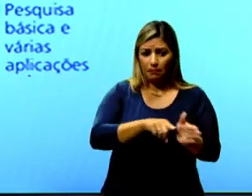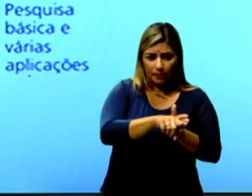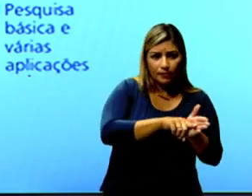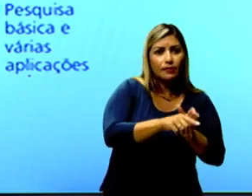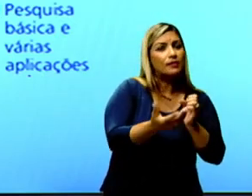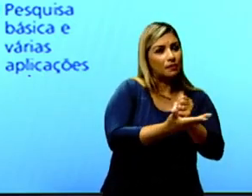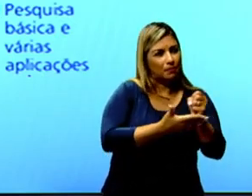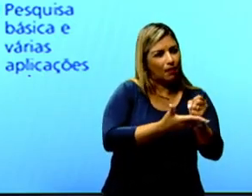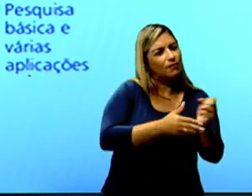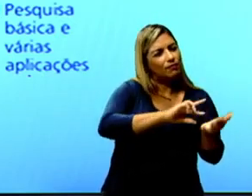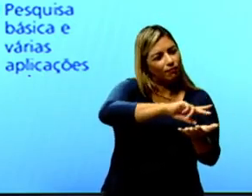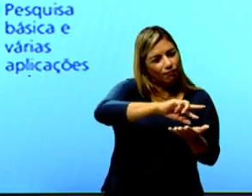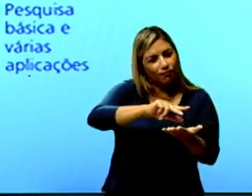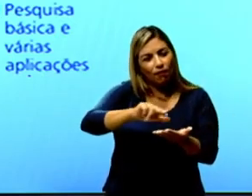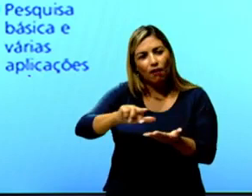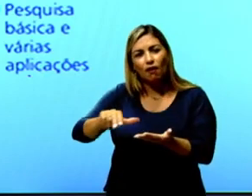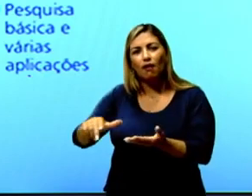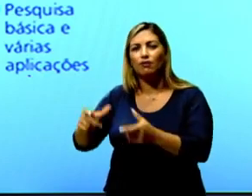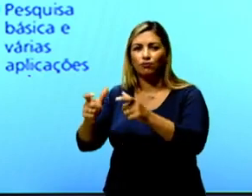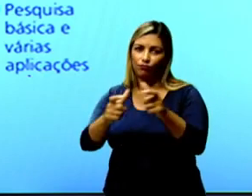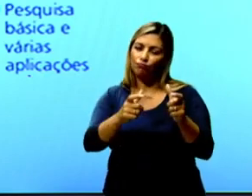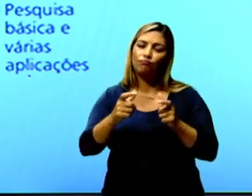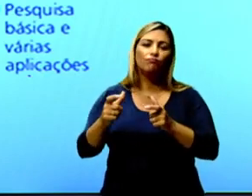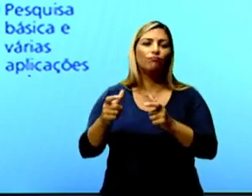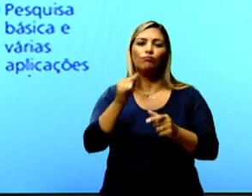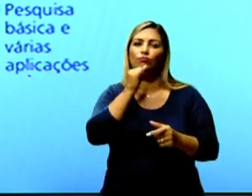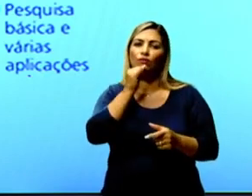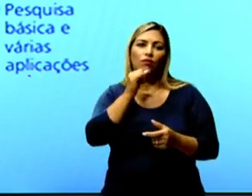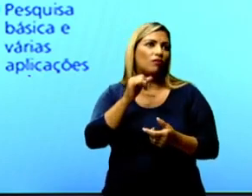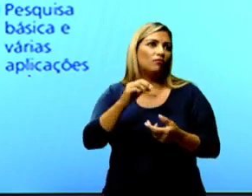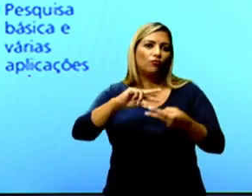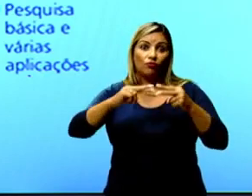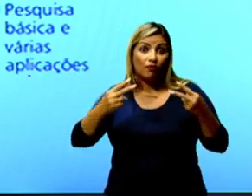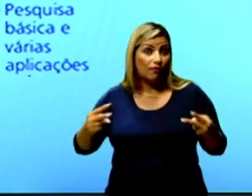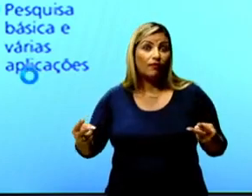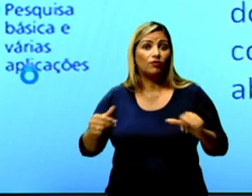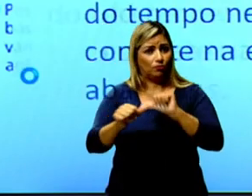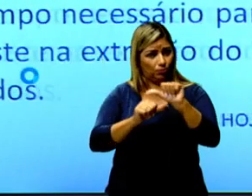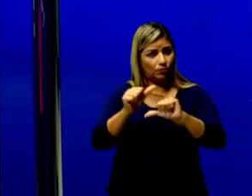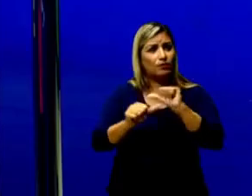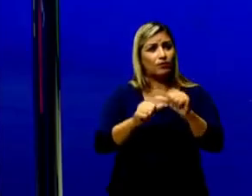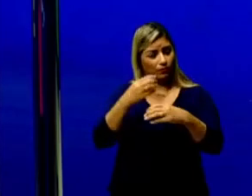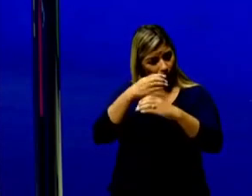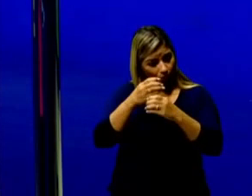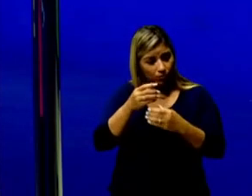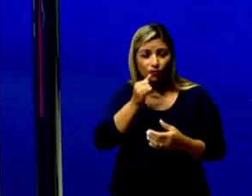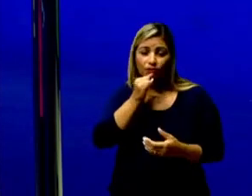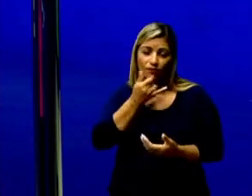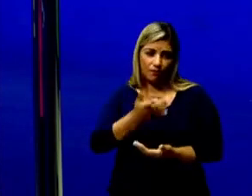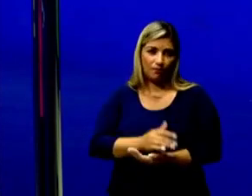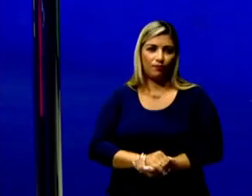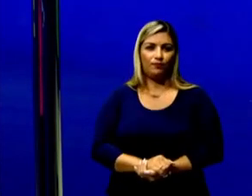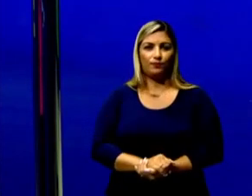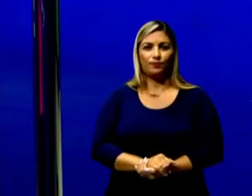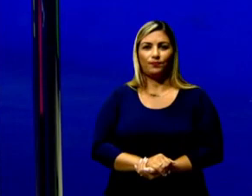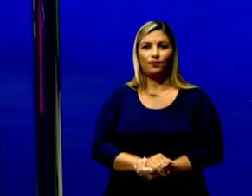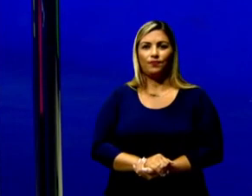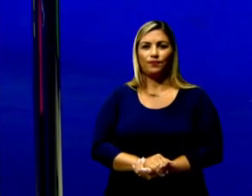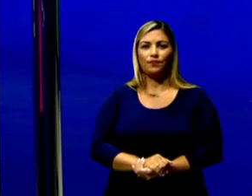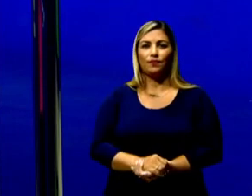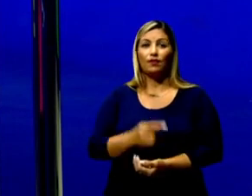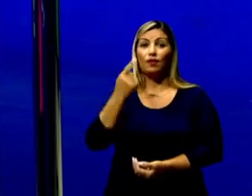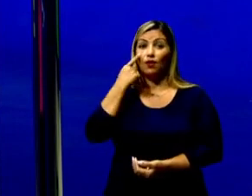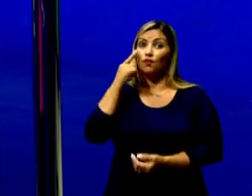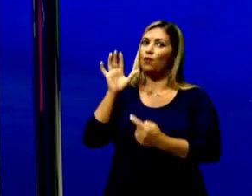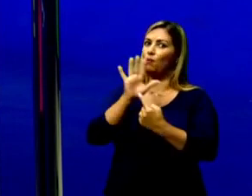básica em várias aplicações como produção de organismos geneticamente modificados. Vou mostrar para vocês